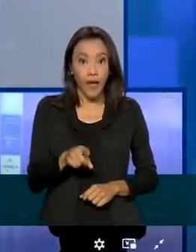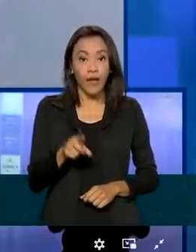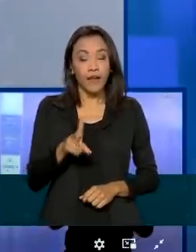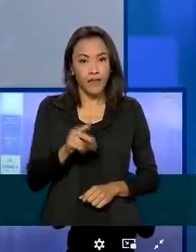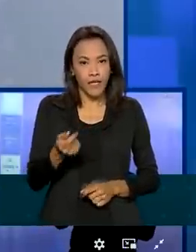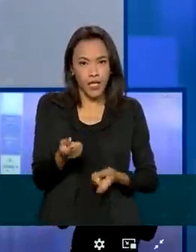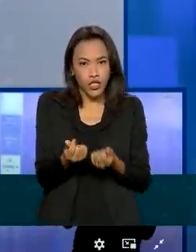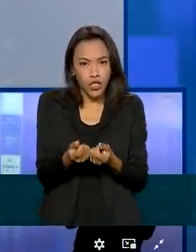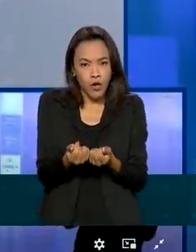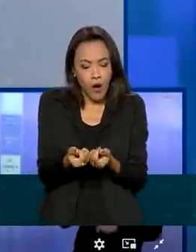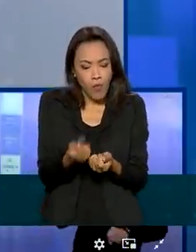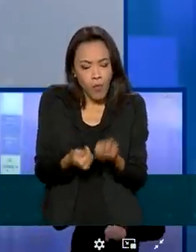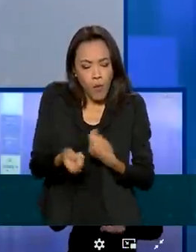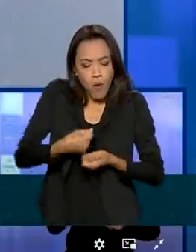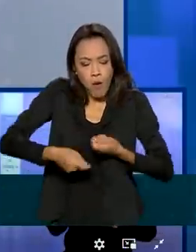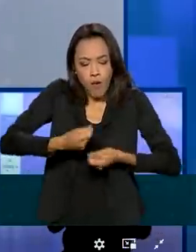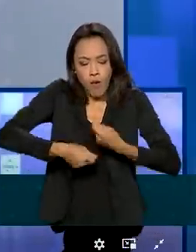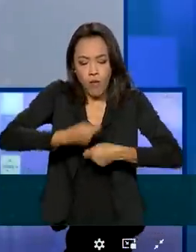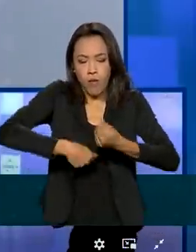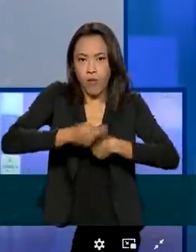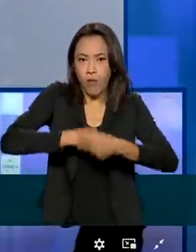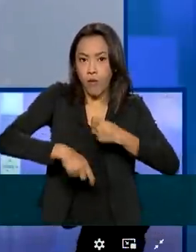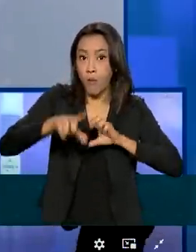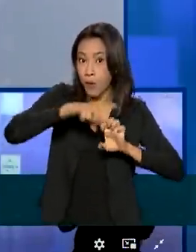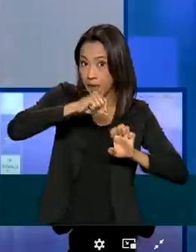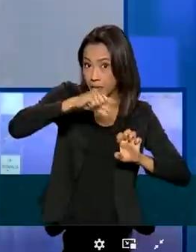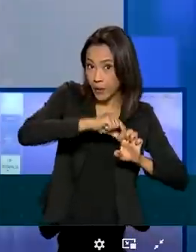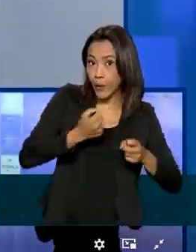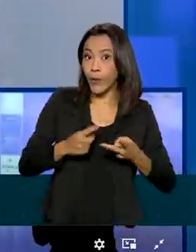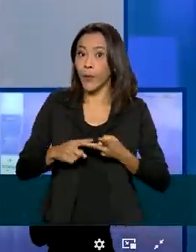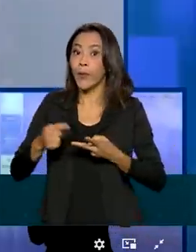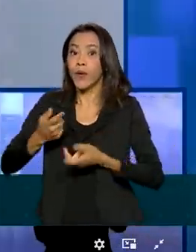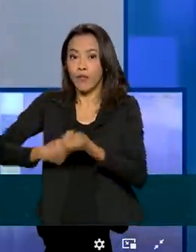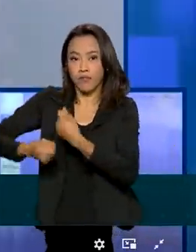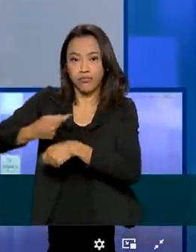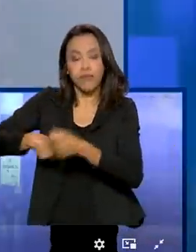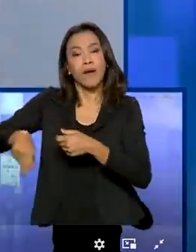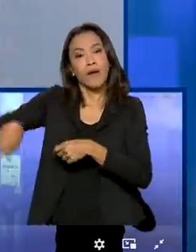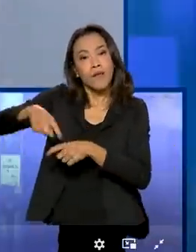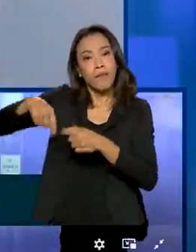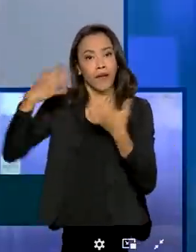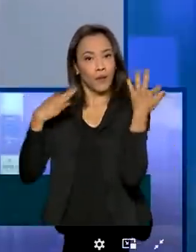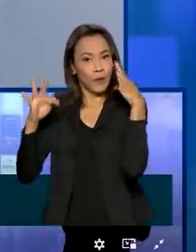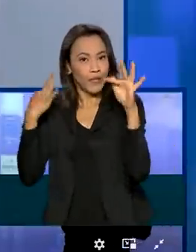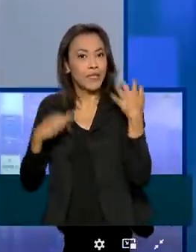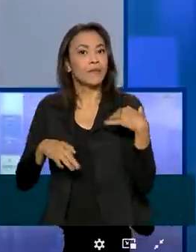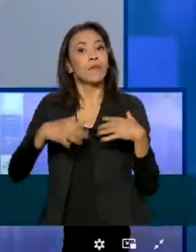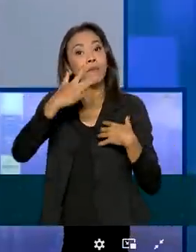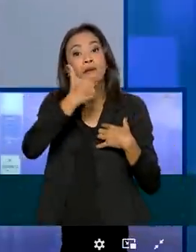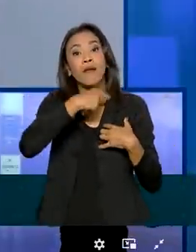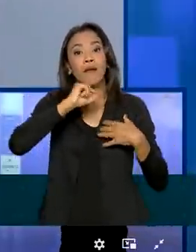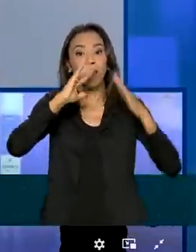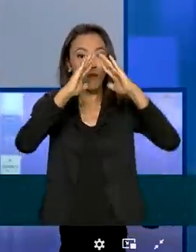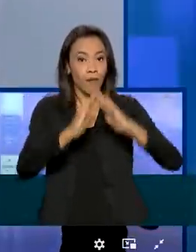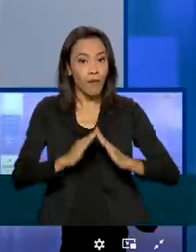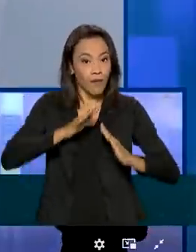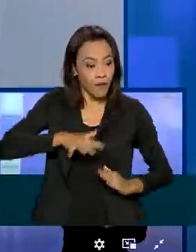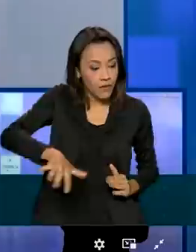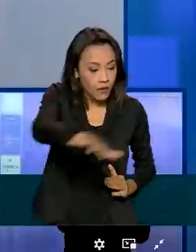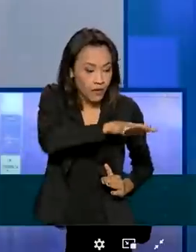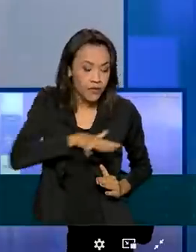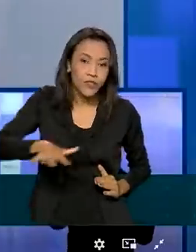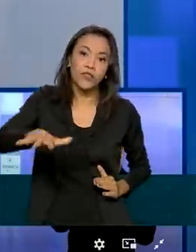Lucrativas para o empreendedor, lucrativas para o turista, lucrativas para a comunidade local, como eu citei esses 13 municípios,